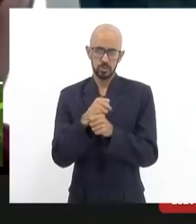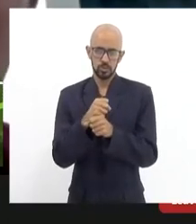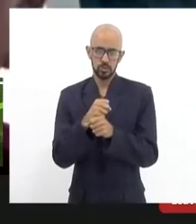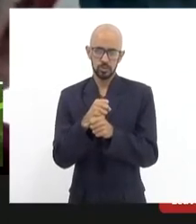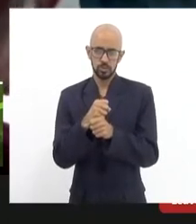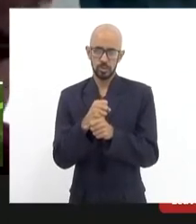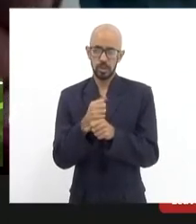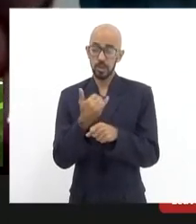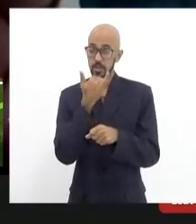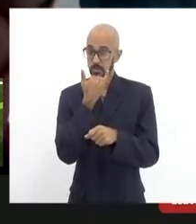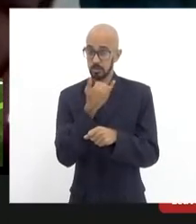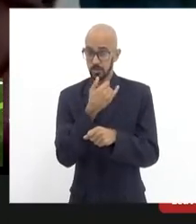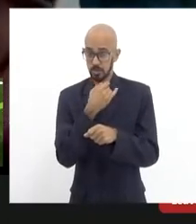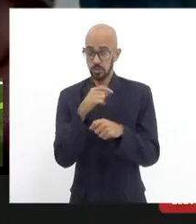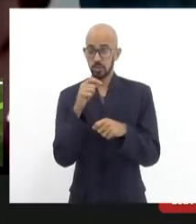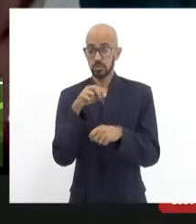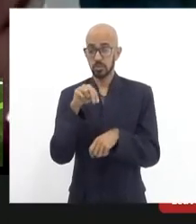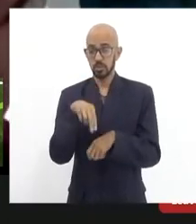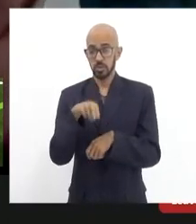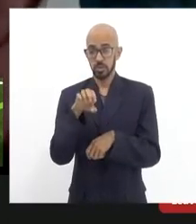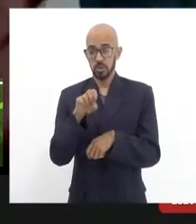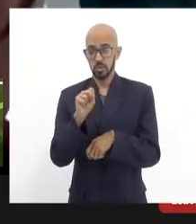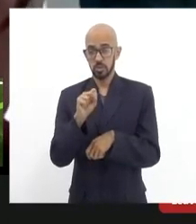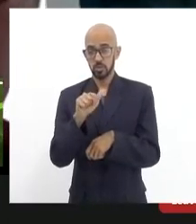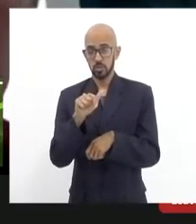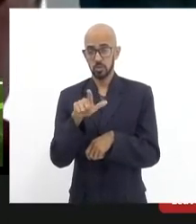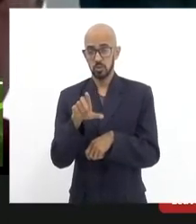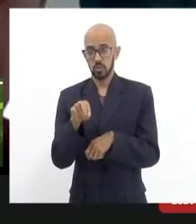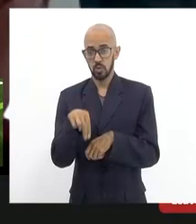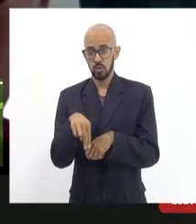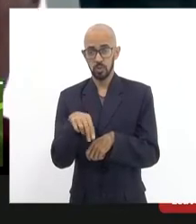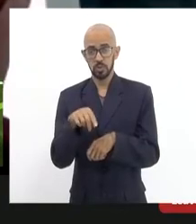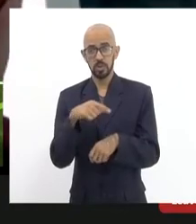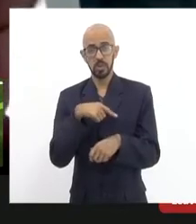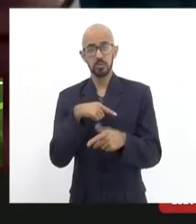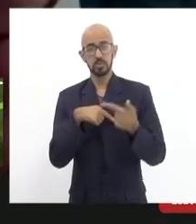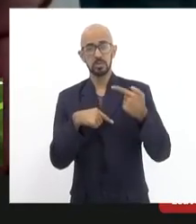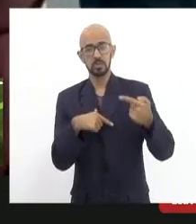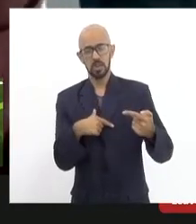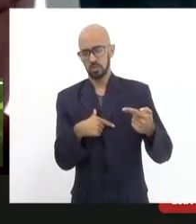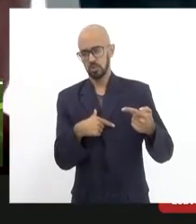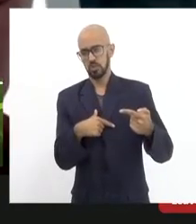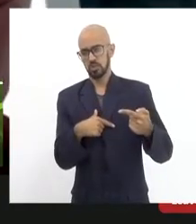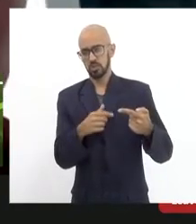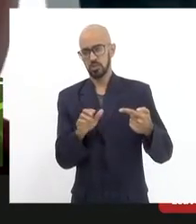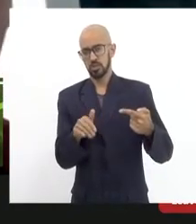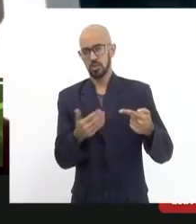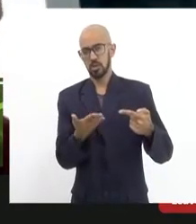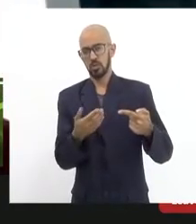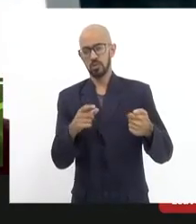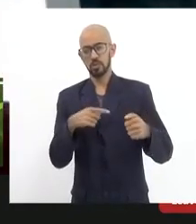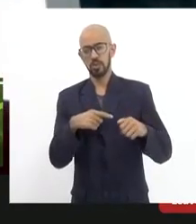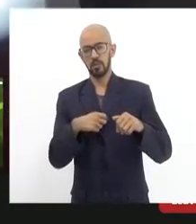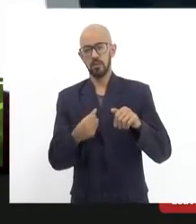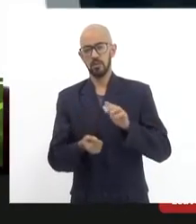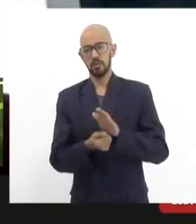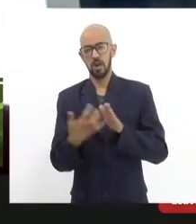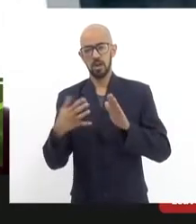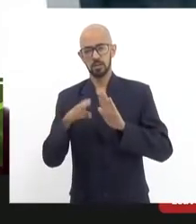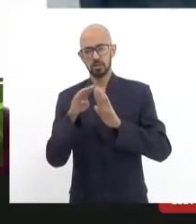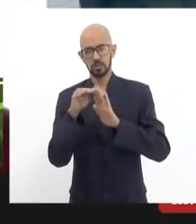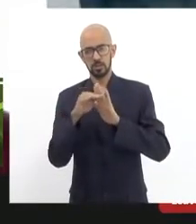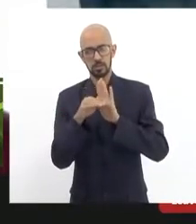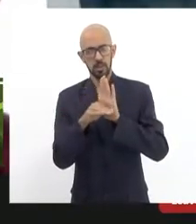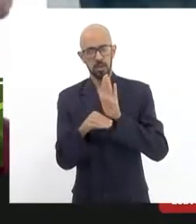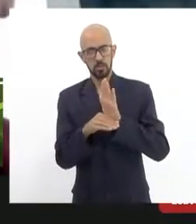e todos os outros vitimados ali sete esse encontro tem várias etapas eu espero que todos nós e muitos